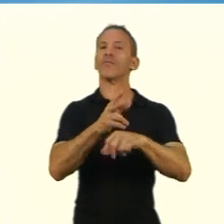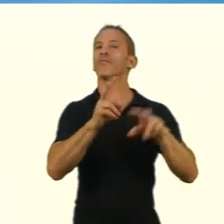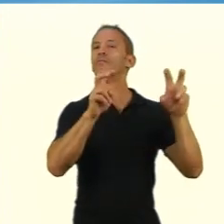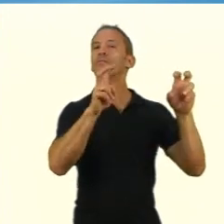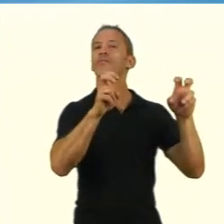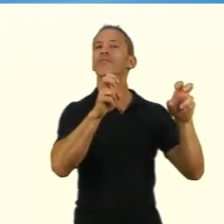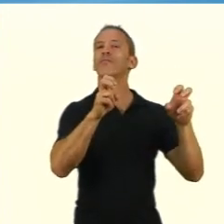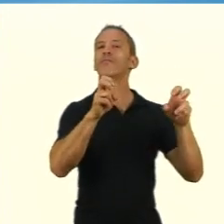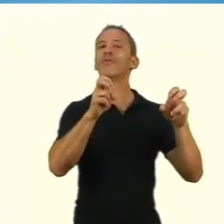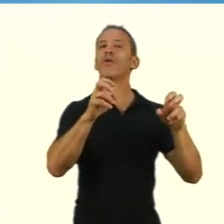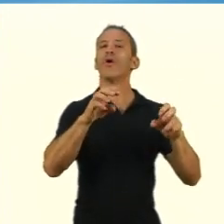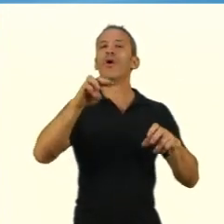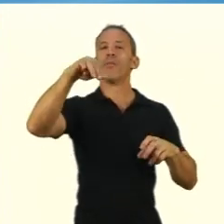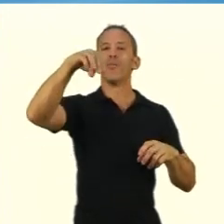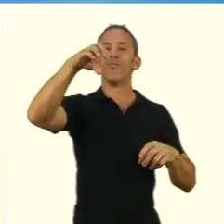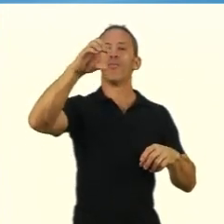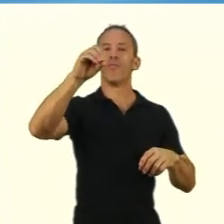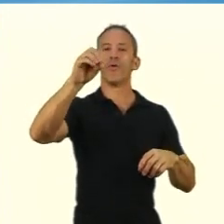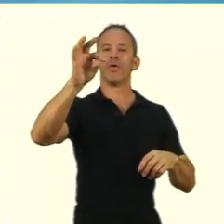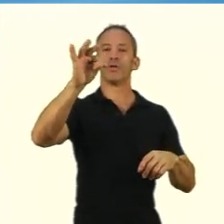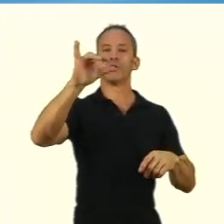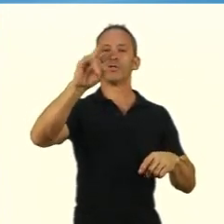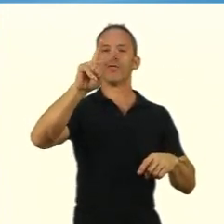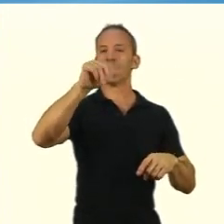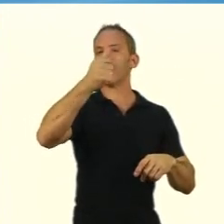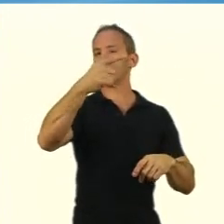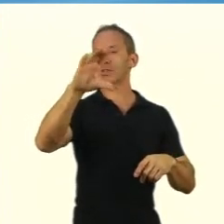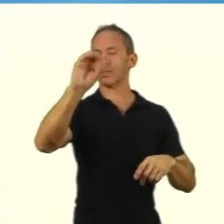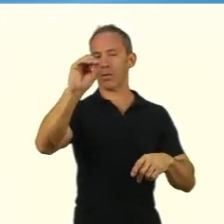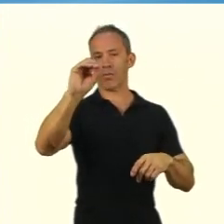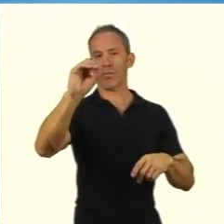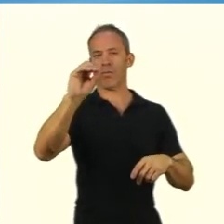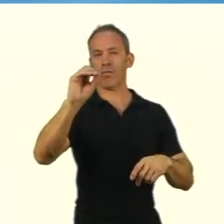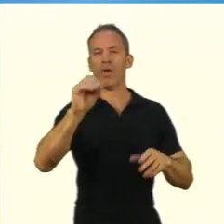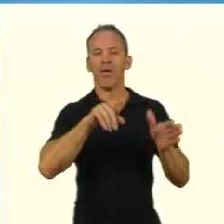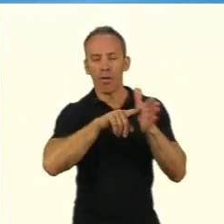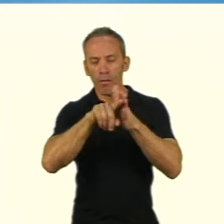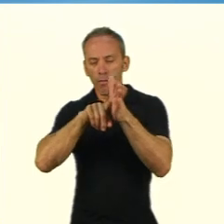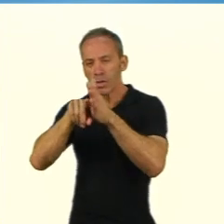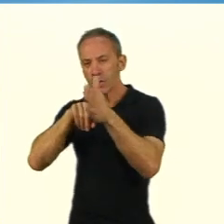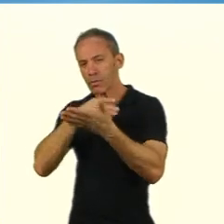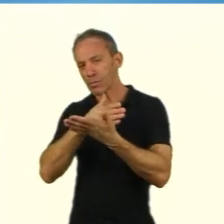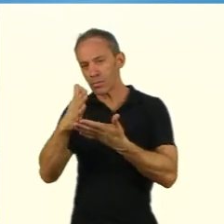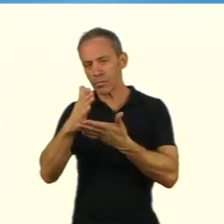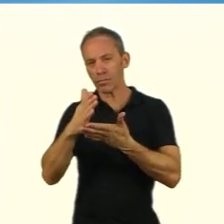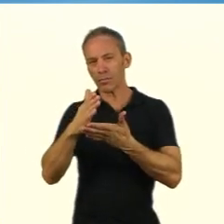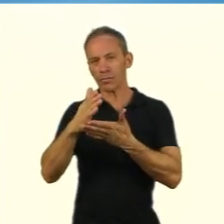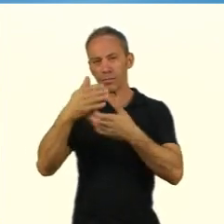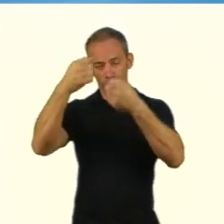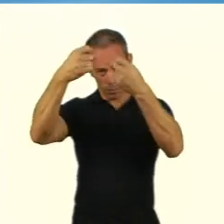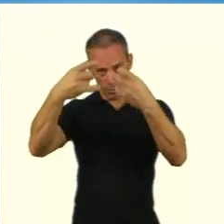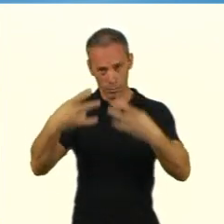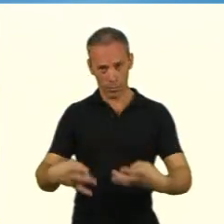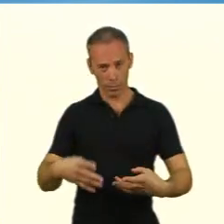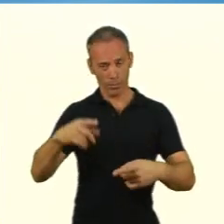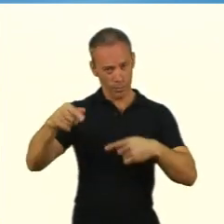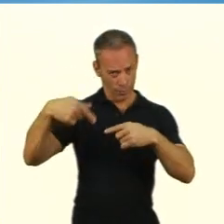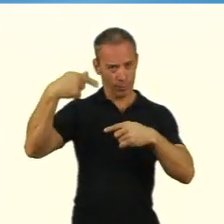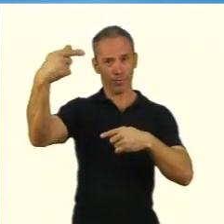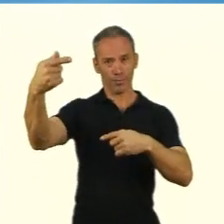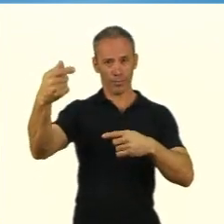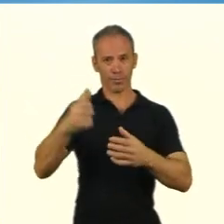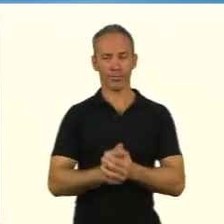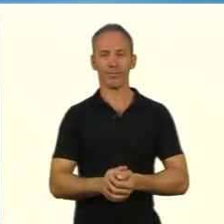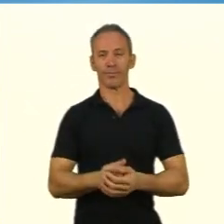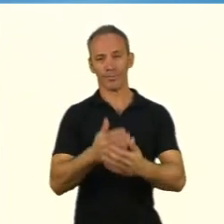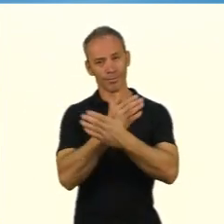a questão das motivações para a investigação inicial que a gente vai falar bem detalhadamente